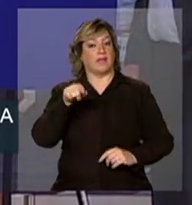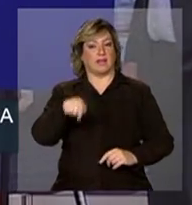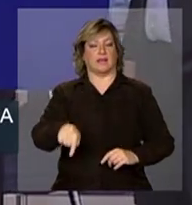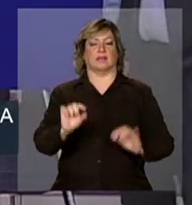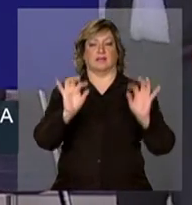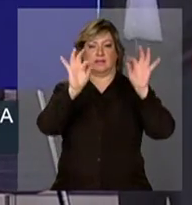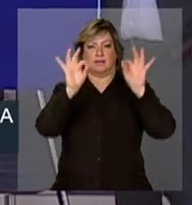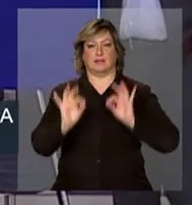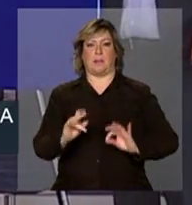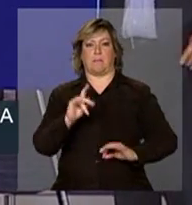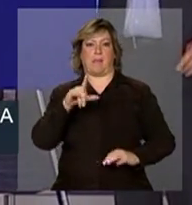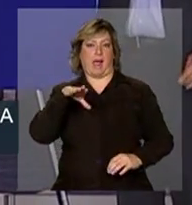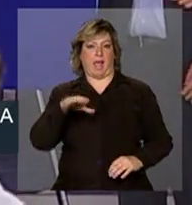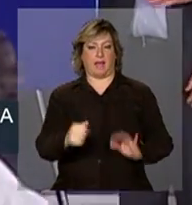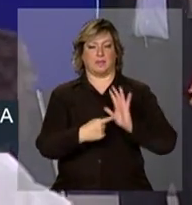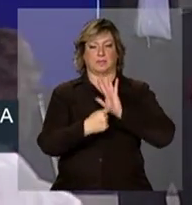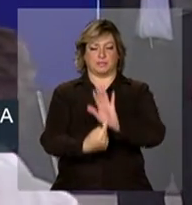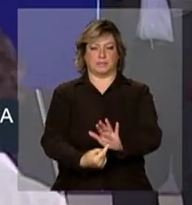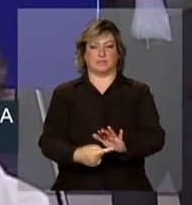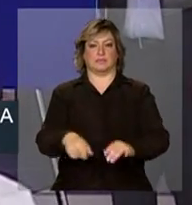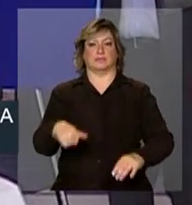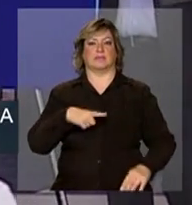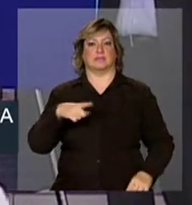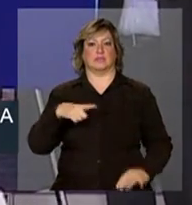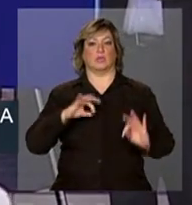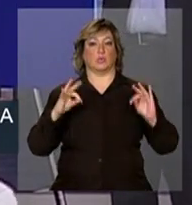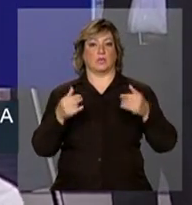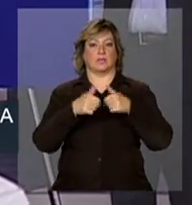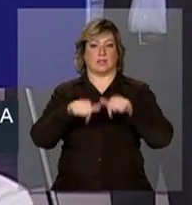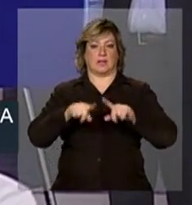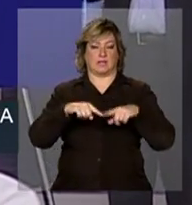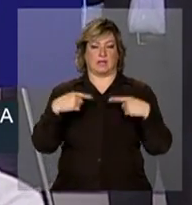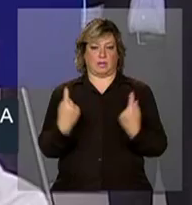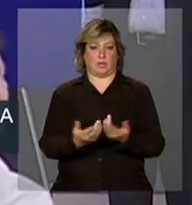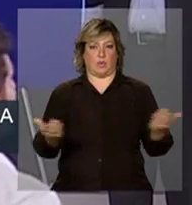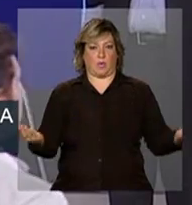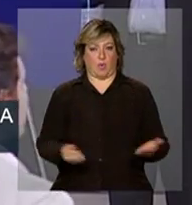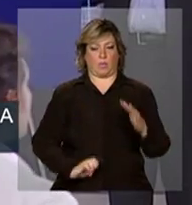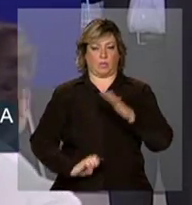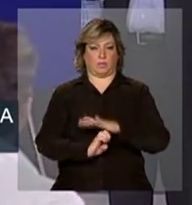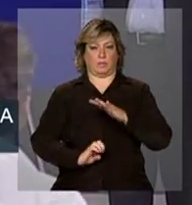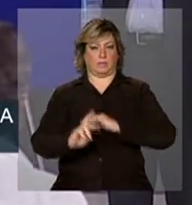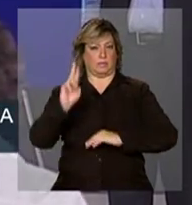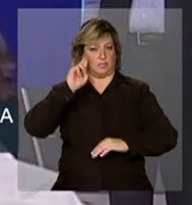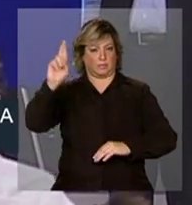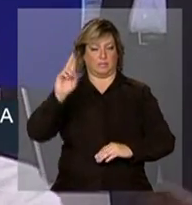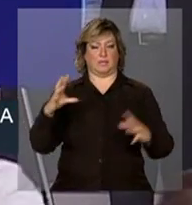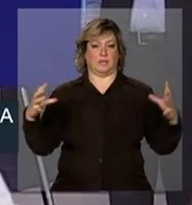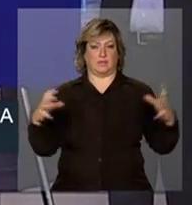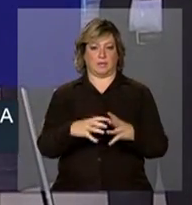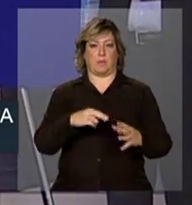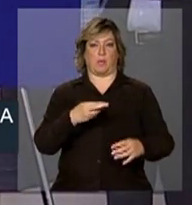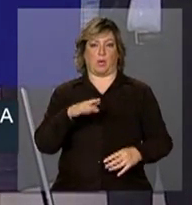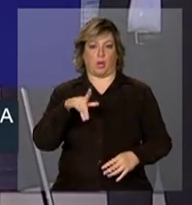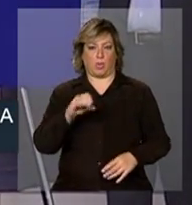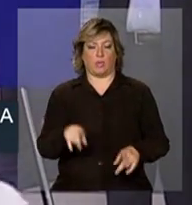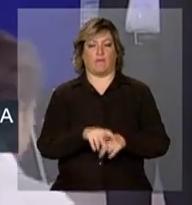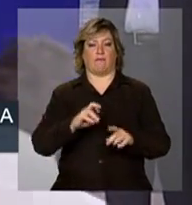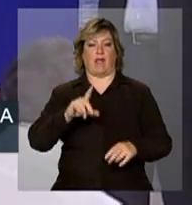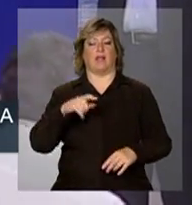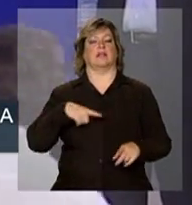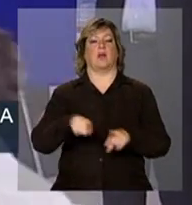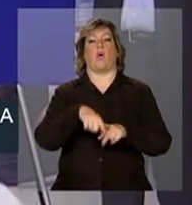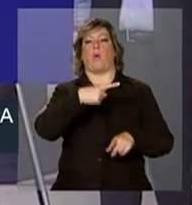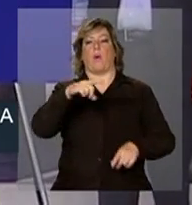Castanho do consórcio estreito energia Franklin Feder da OCO América Latina Murilo Ferreira da Vale